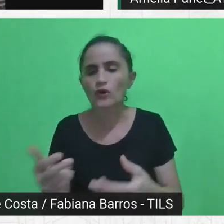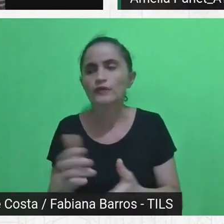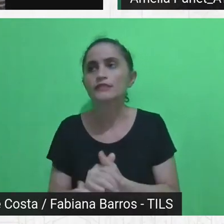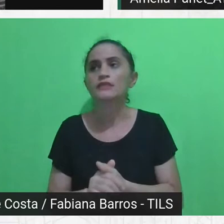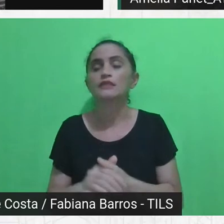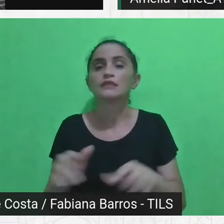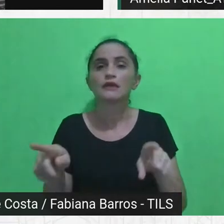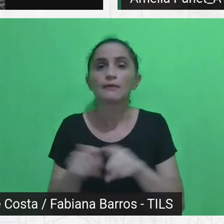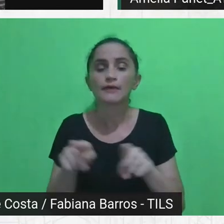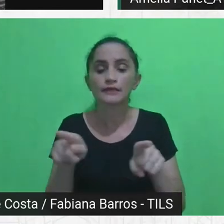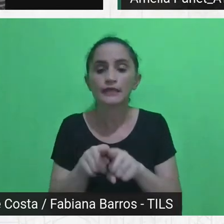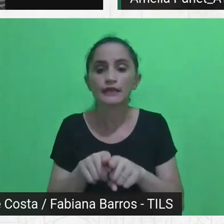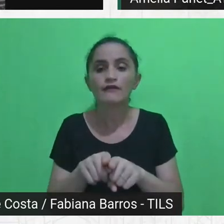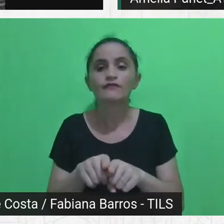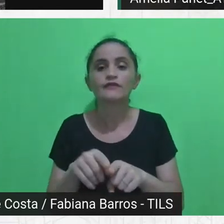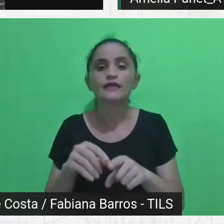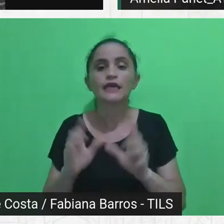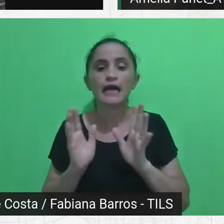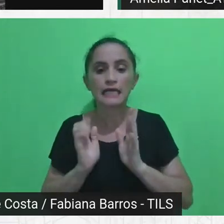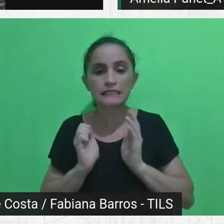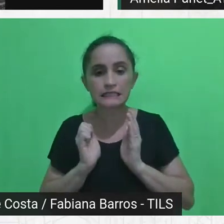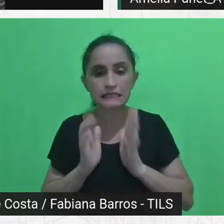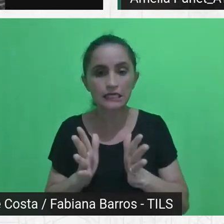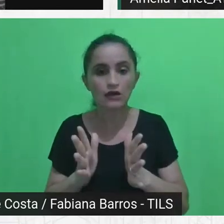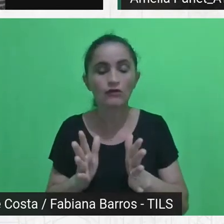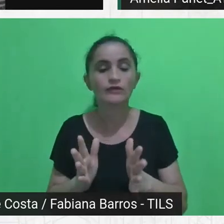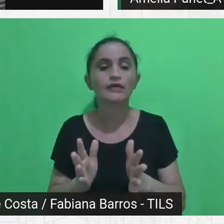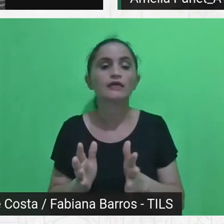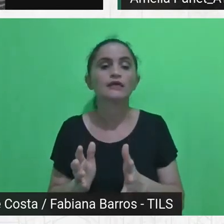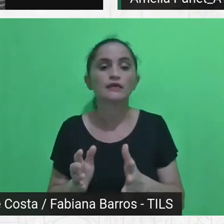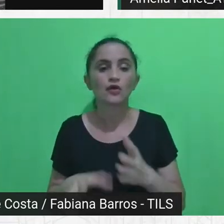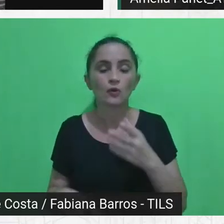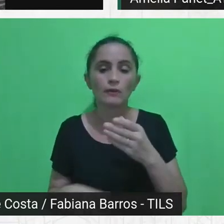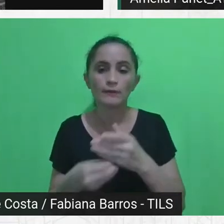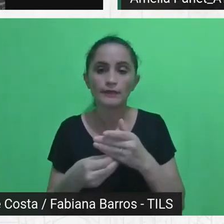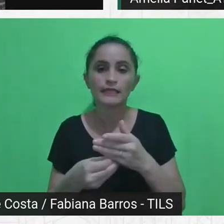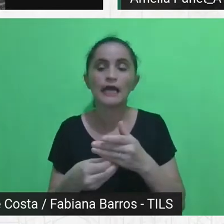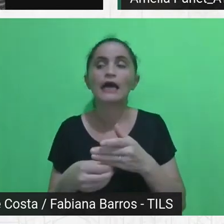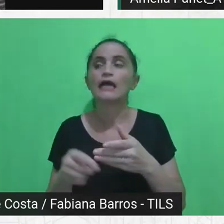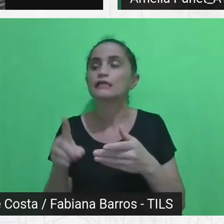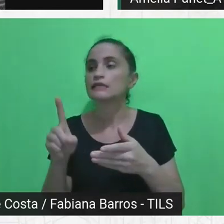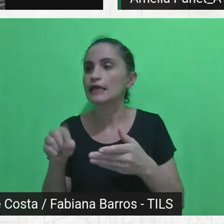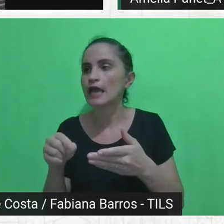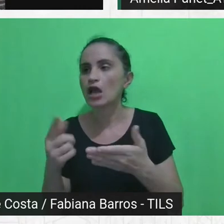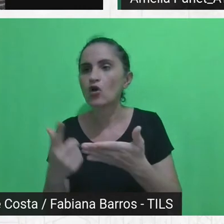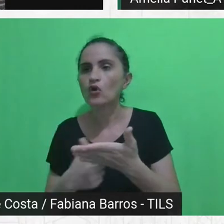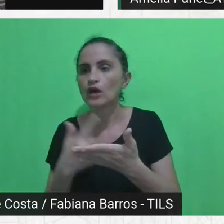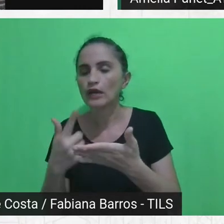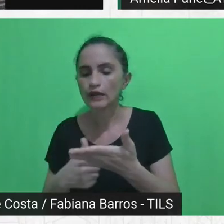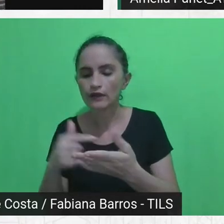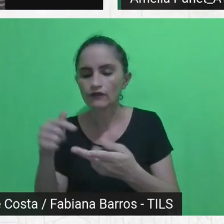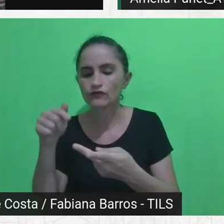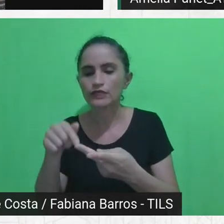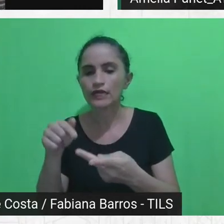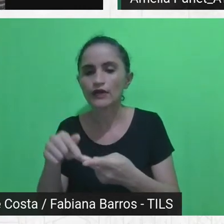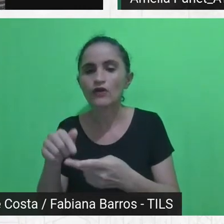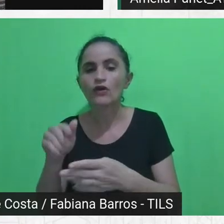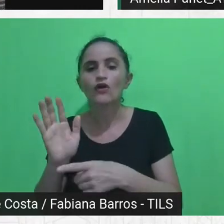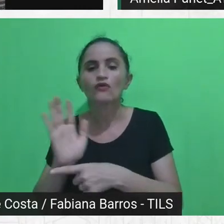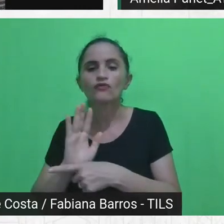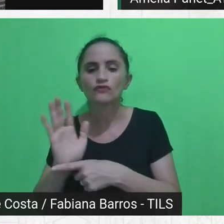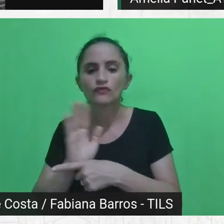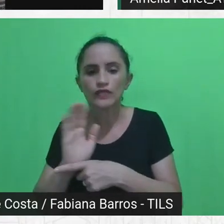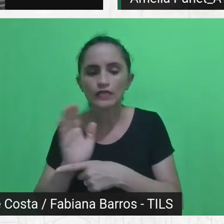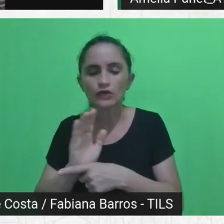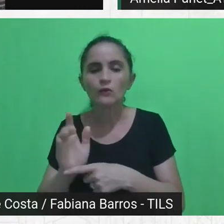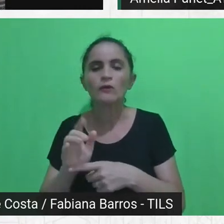natureza complementar, como o filme e o livro, que é fundamental, os microprojetos, os grandes temas, então,